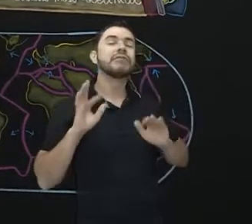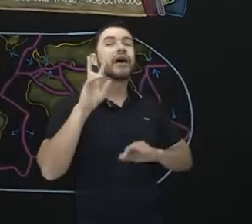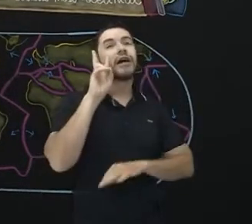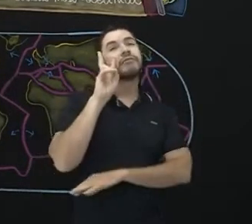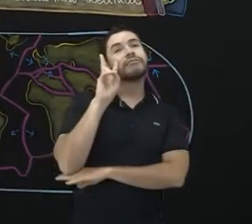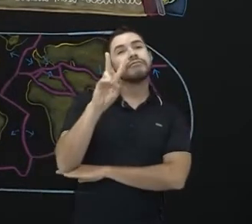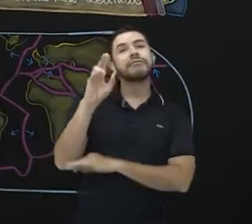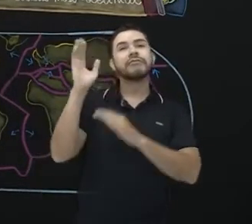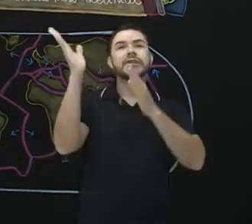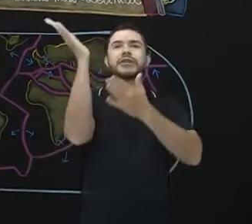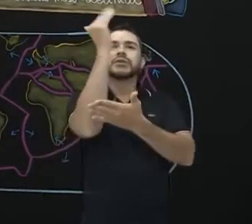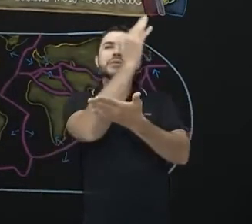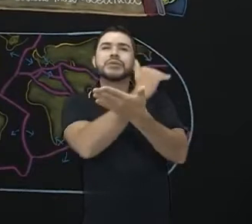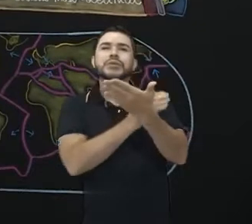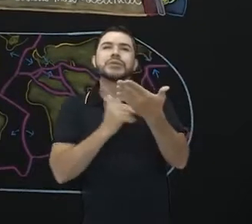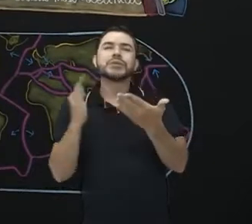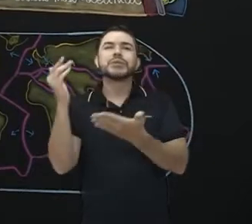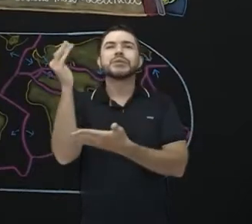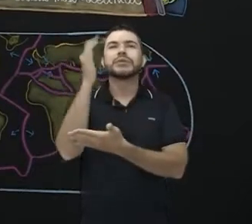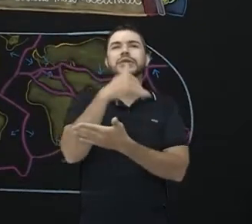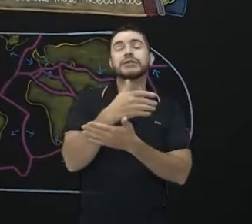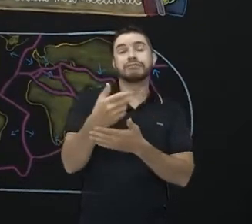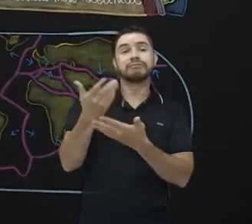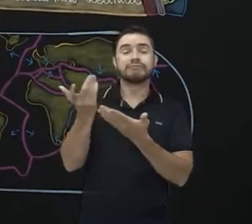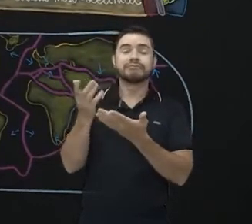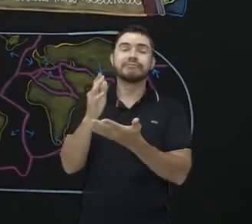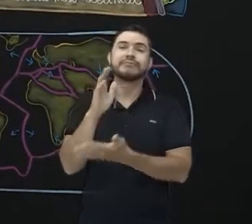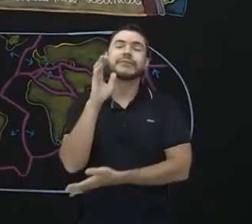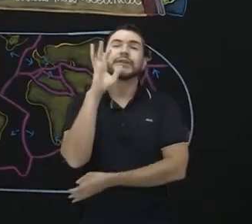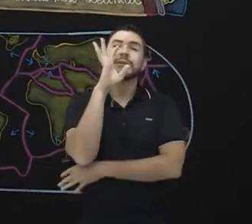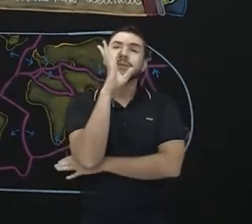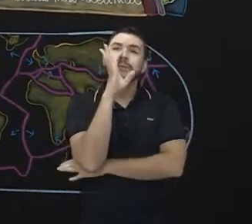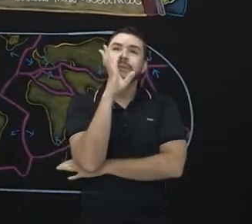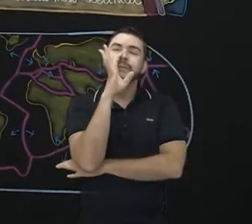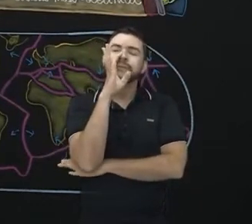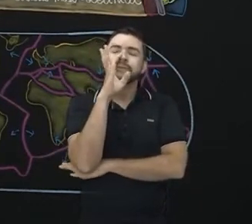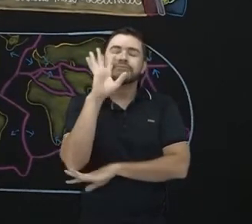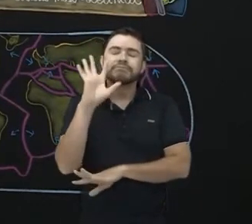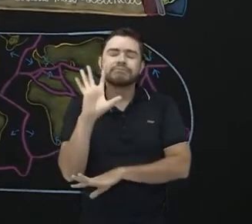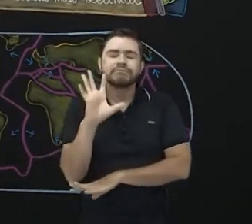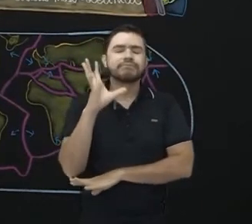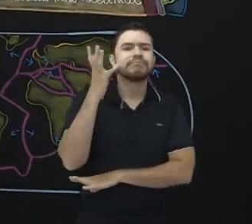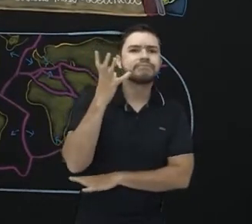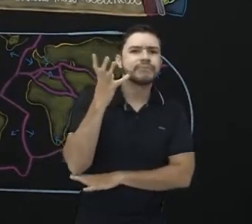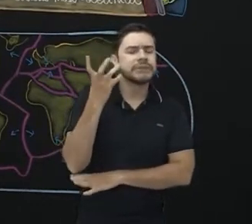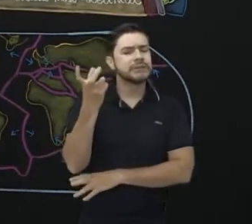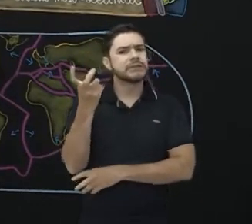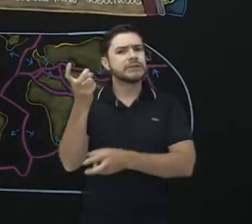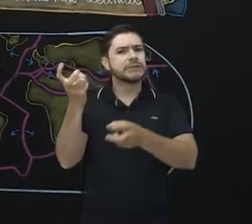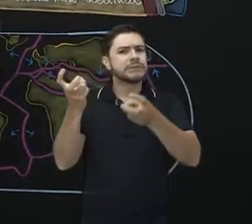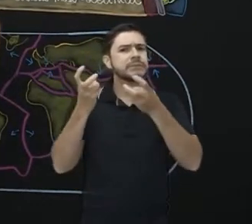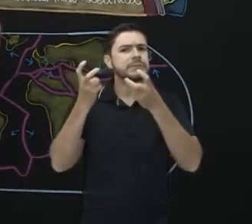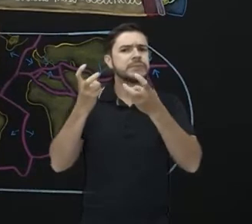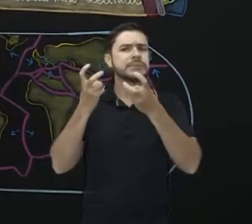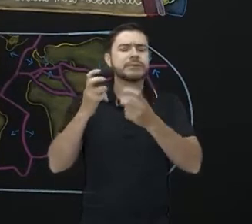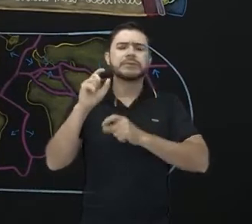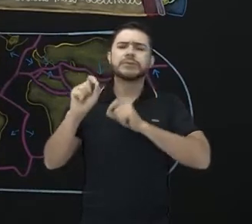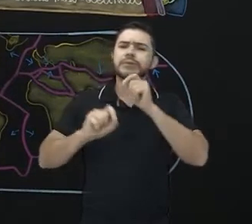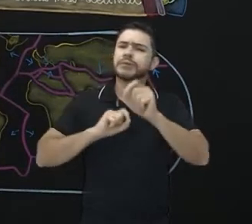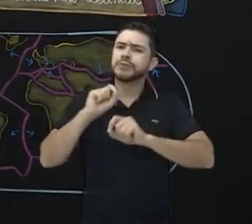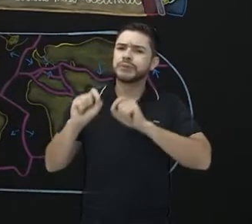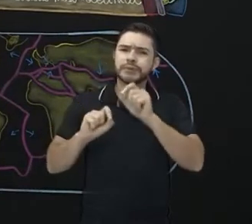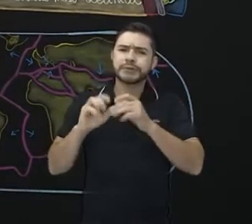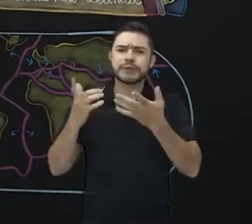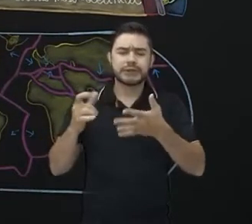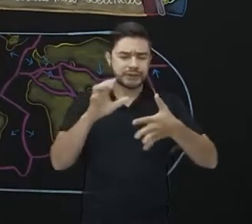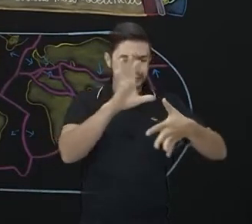mapa, provavelmente lá na sua sala, e de repente ele percebeu que a